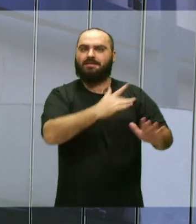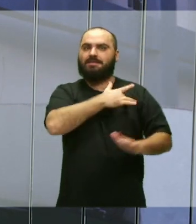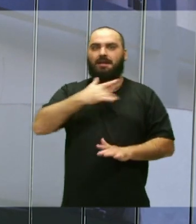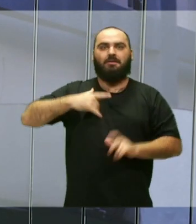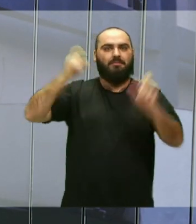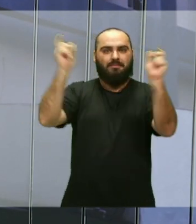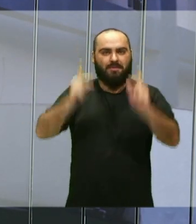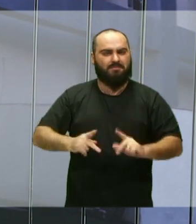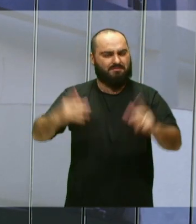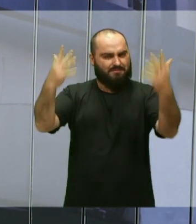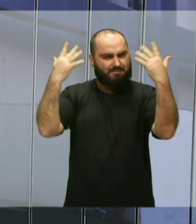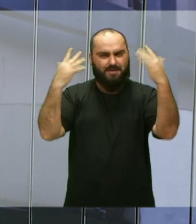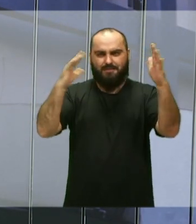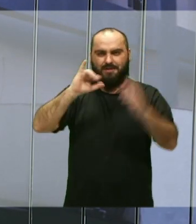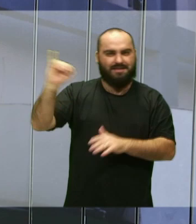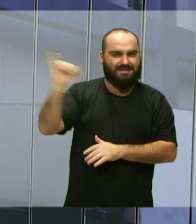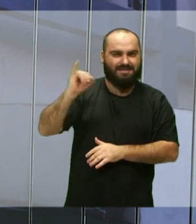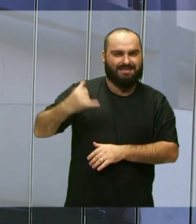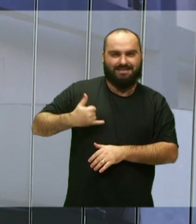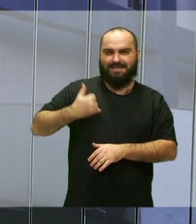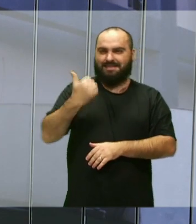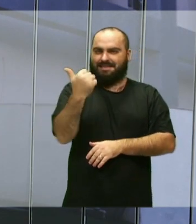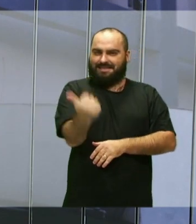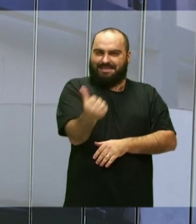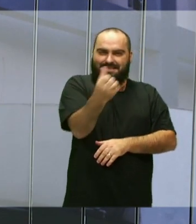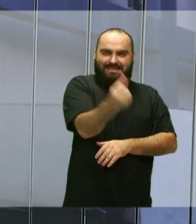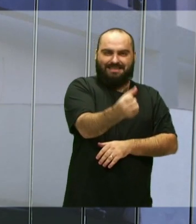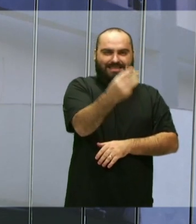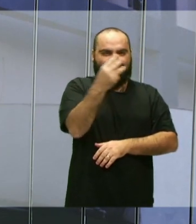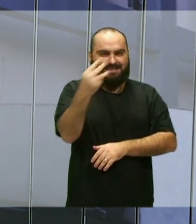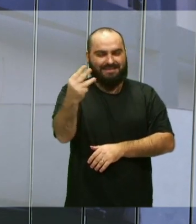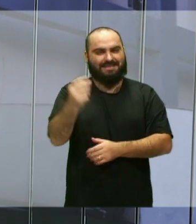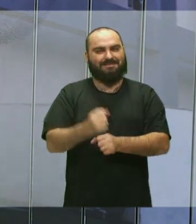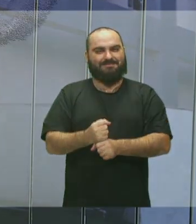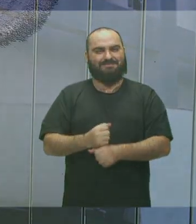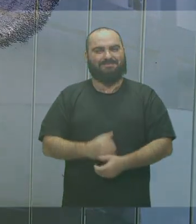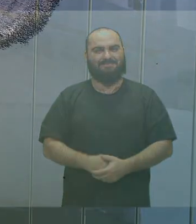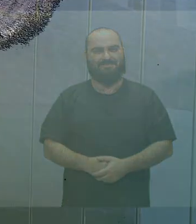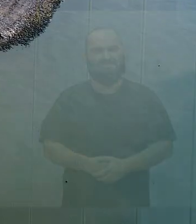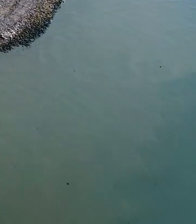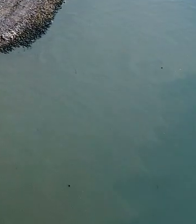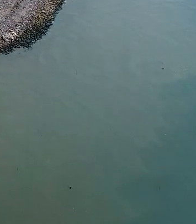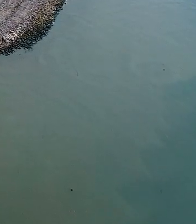e paz. Parabéns Itajaí pelos seus 163 anos.